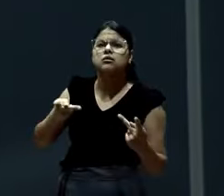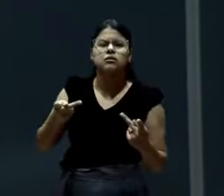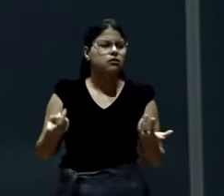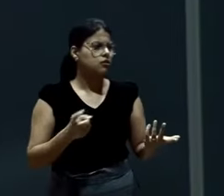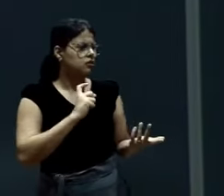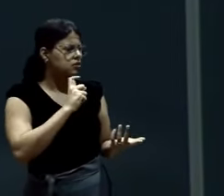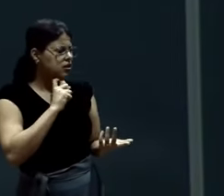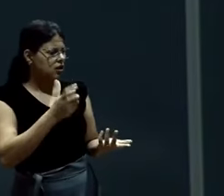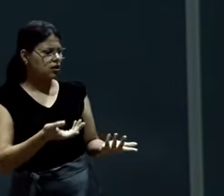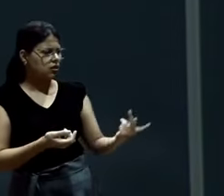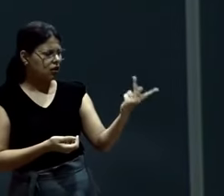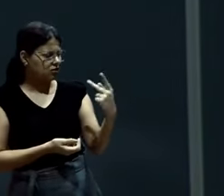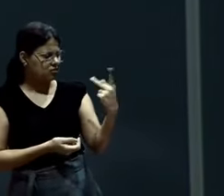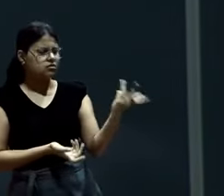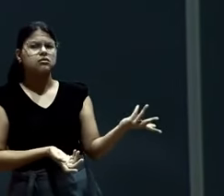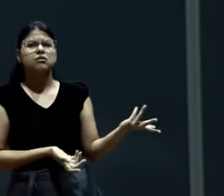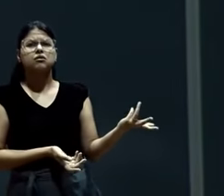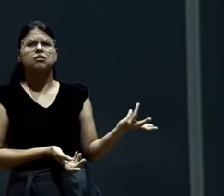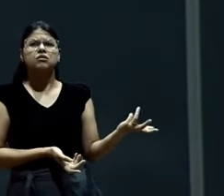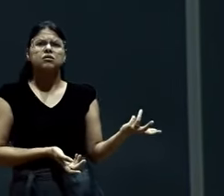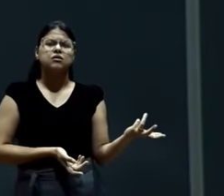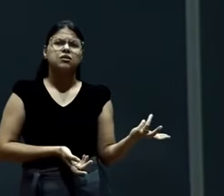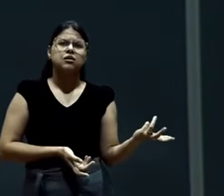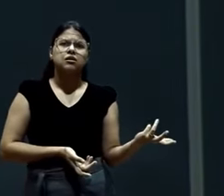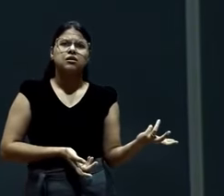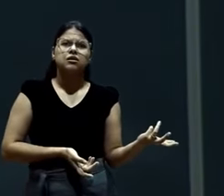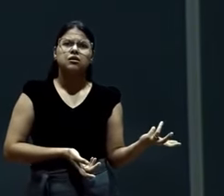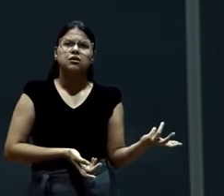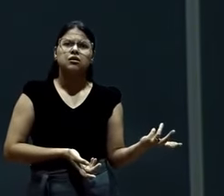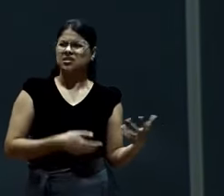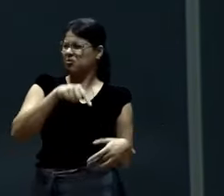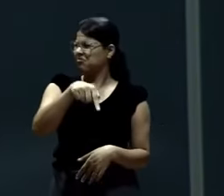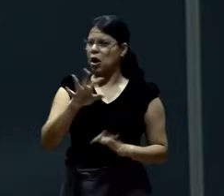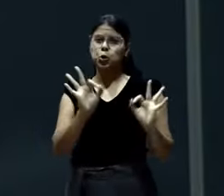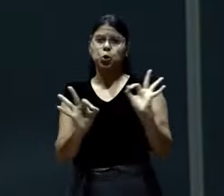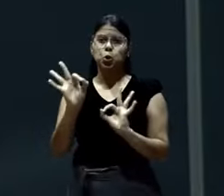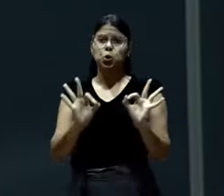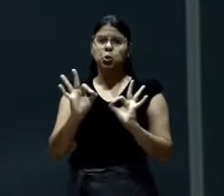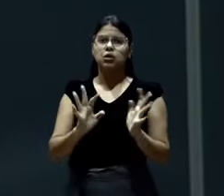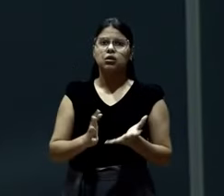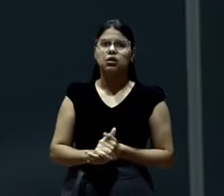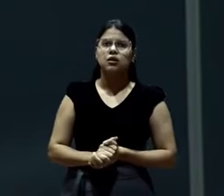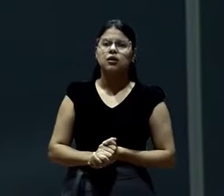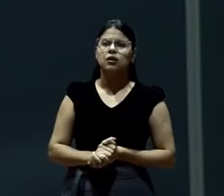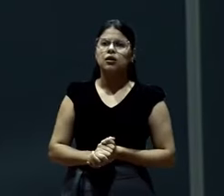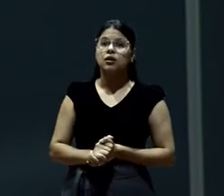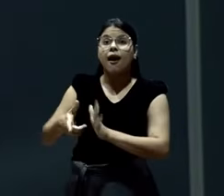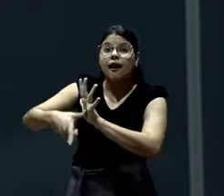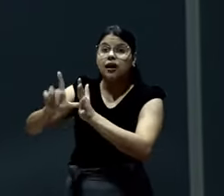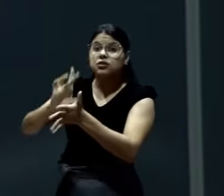não. Isso não é para ninguém. Isso é para nós. Como essas coisas tão chiques. É. Antes da visita usar. Quem vai usar somos nós.